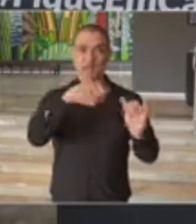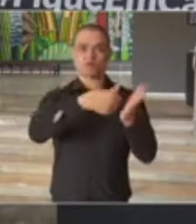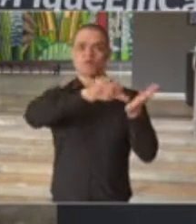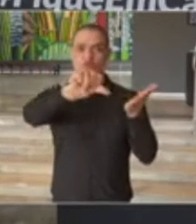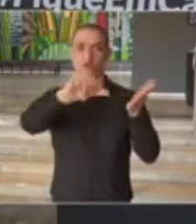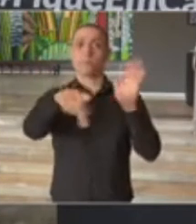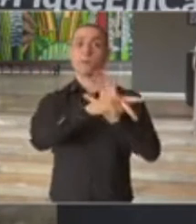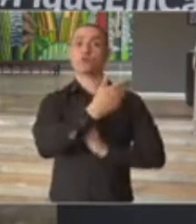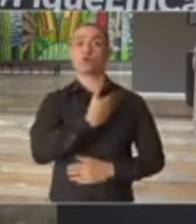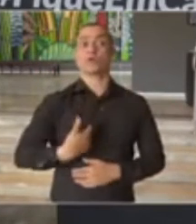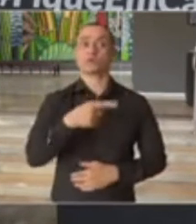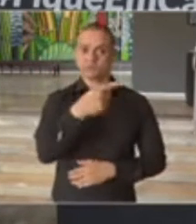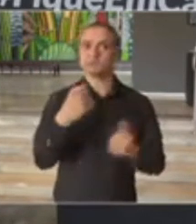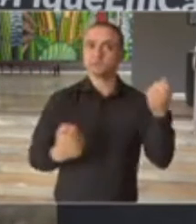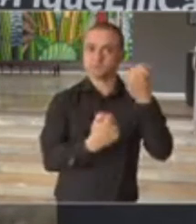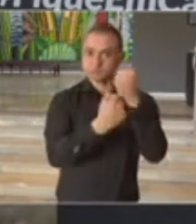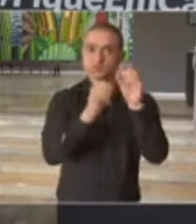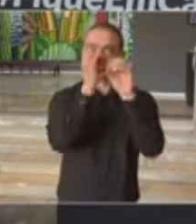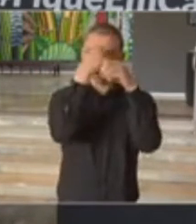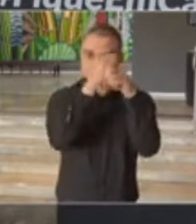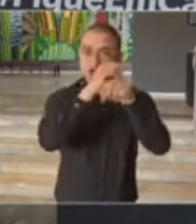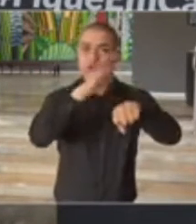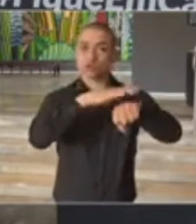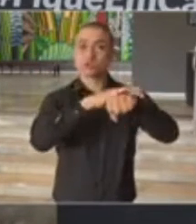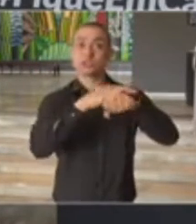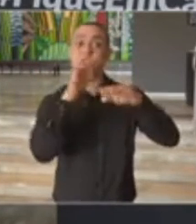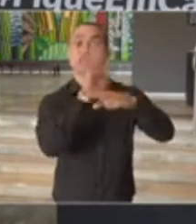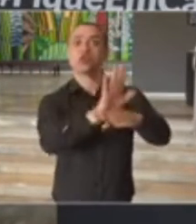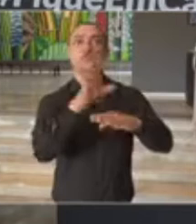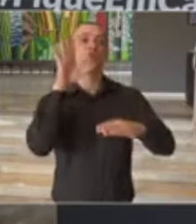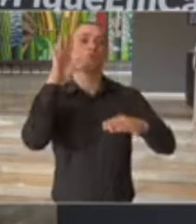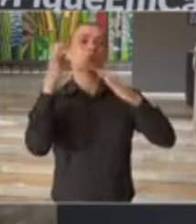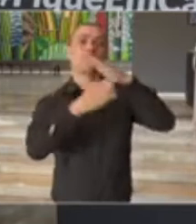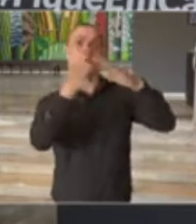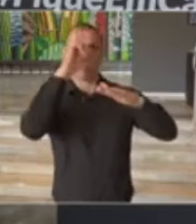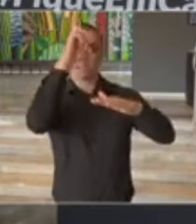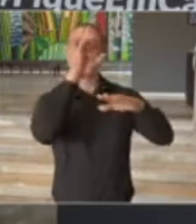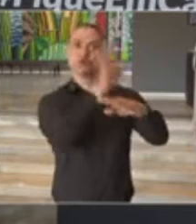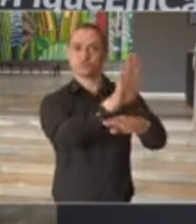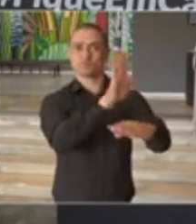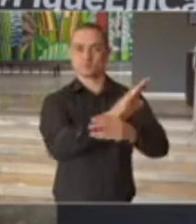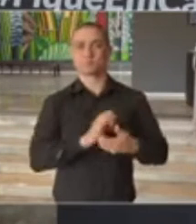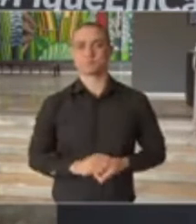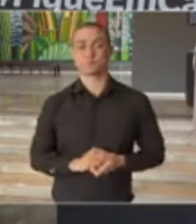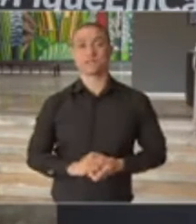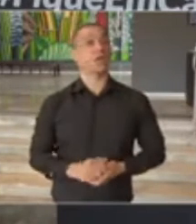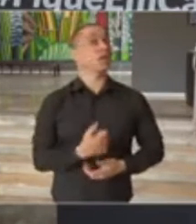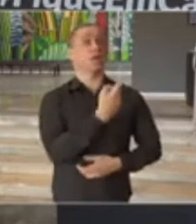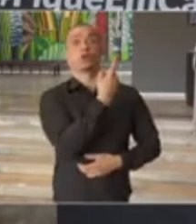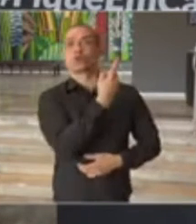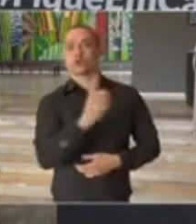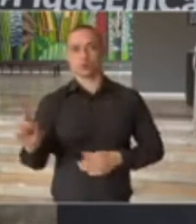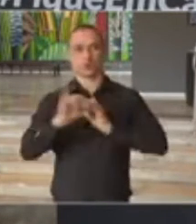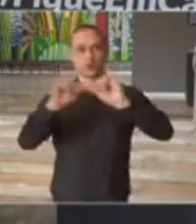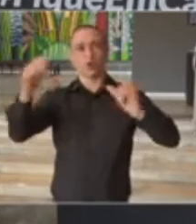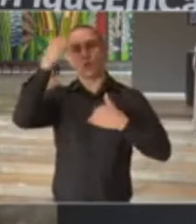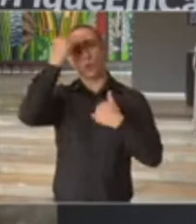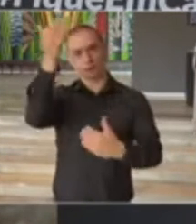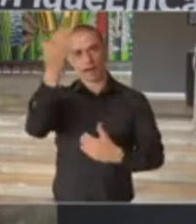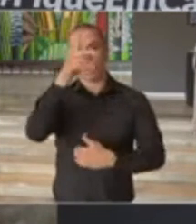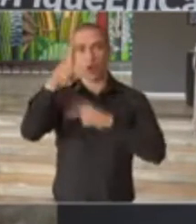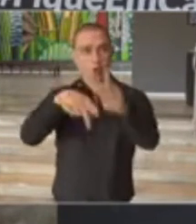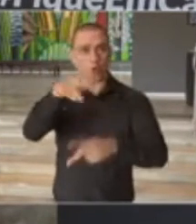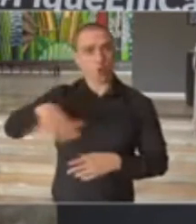testagem para apoiar também os empregadores nesse processo. Para finalizar, agradecemos à